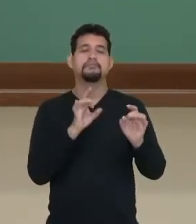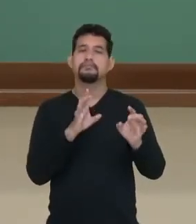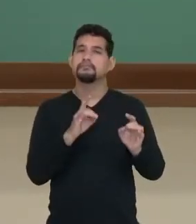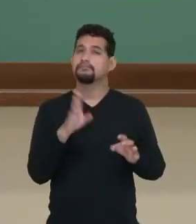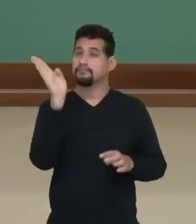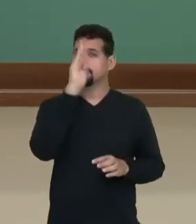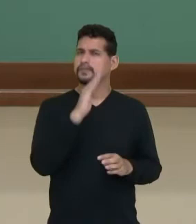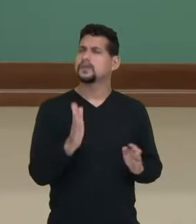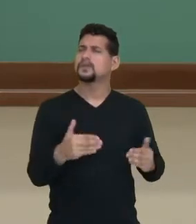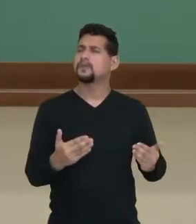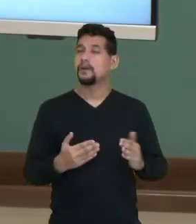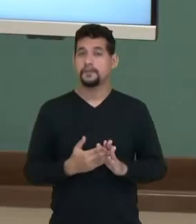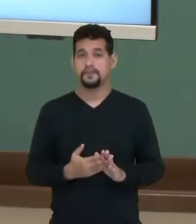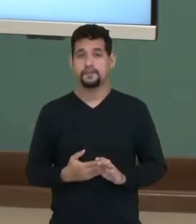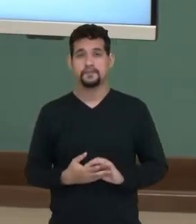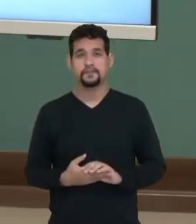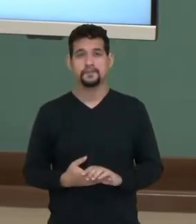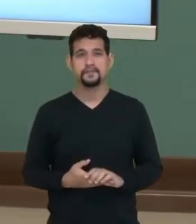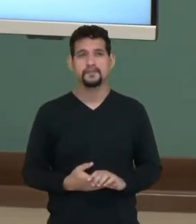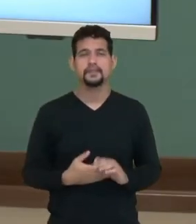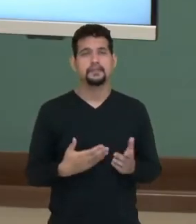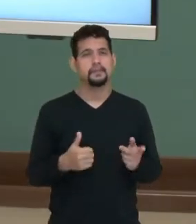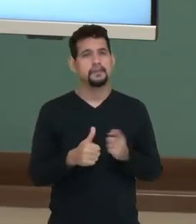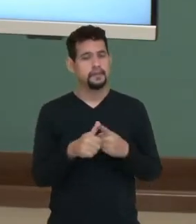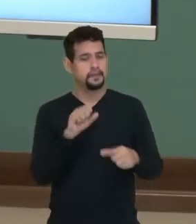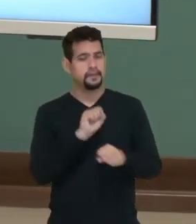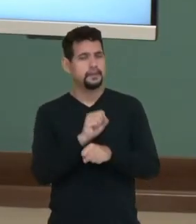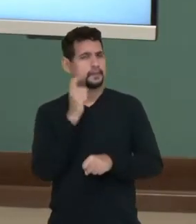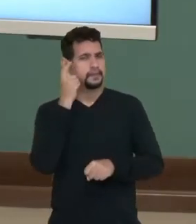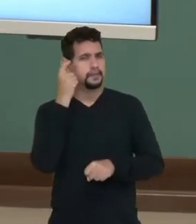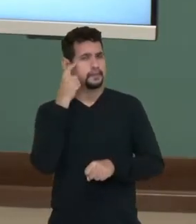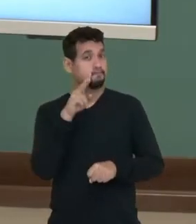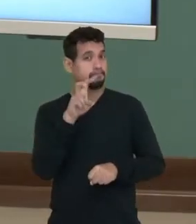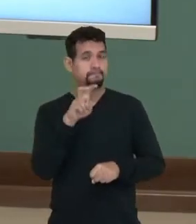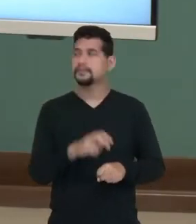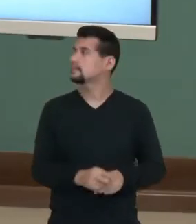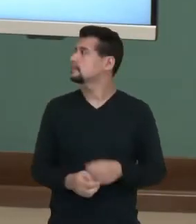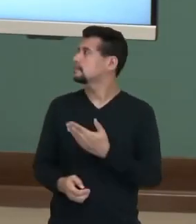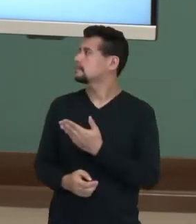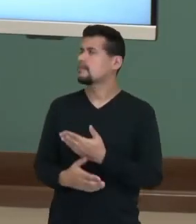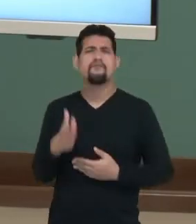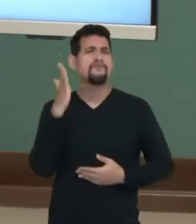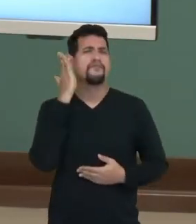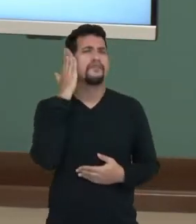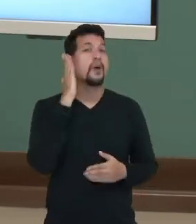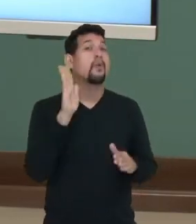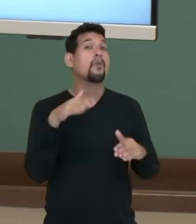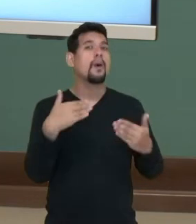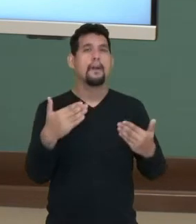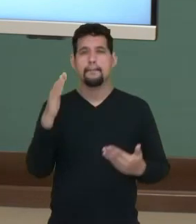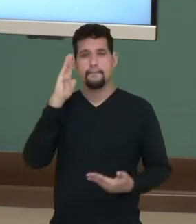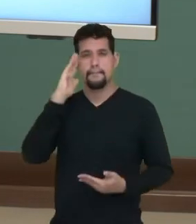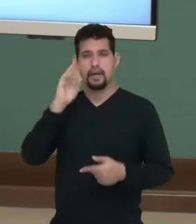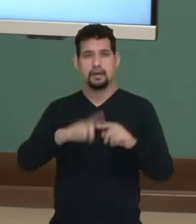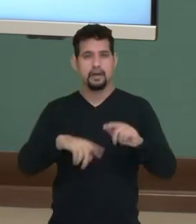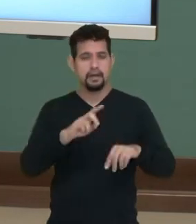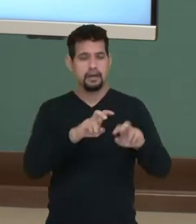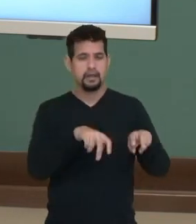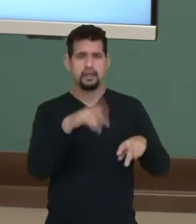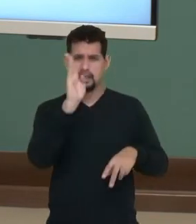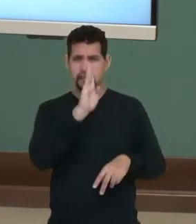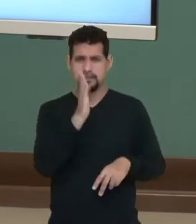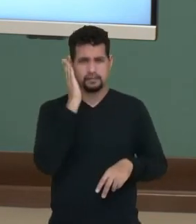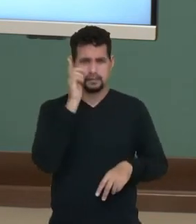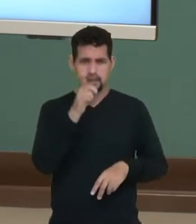brasileiros. Muito bem, então vamos refletir antes sobre o seguinte, vocês sabem quais são os principais produtos agrícolas do Brasil?